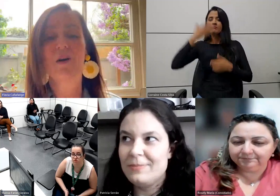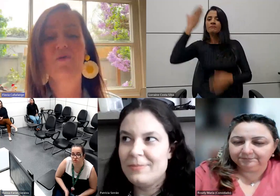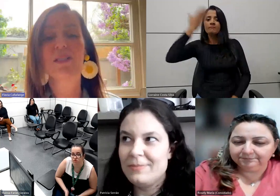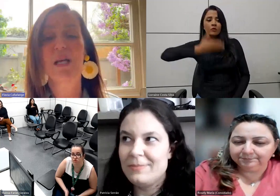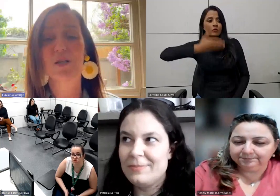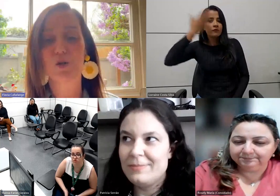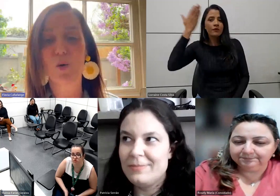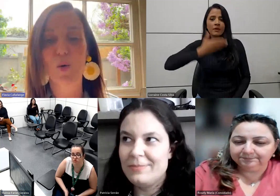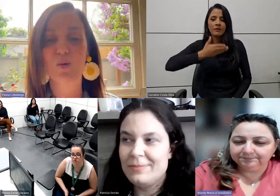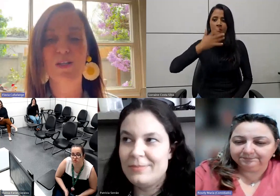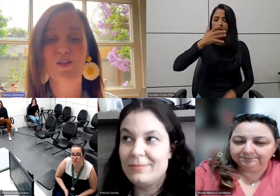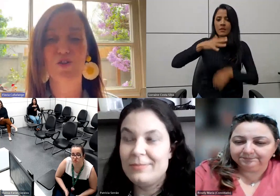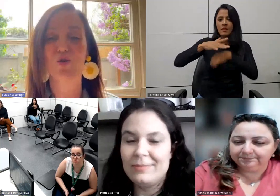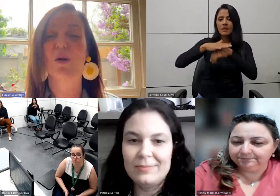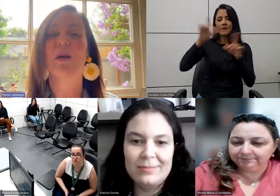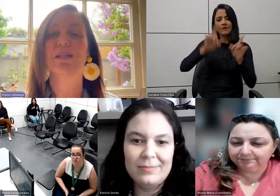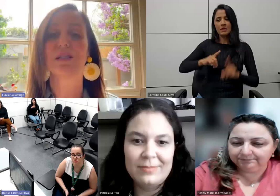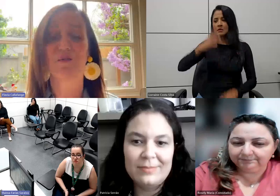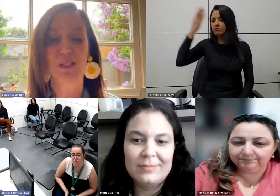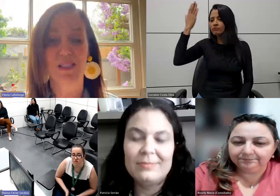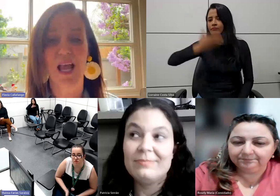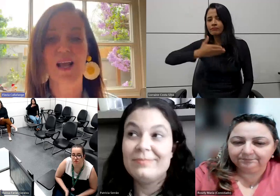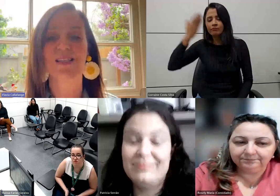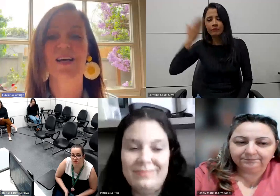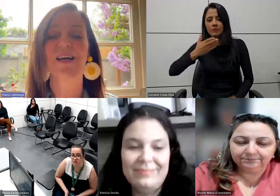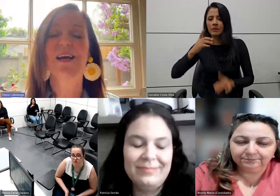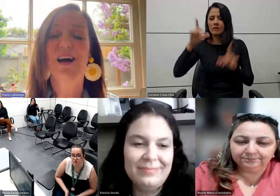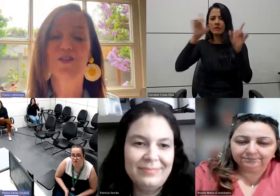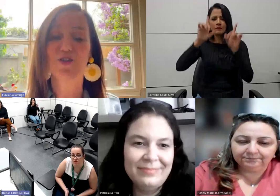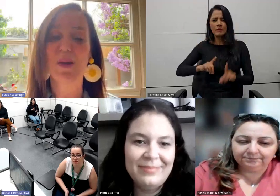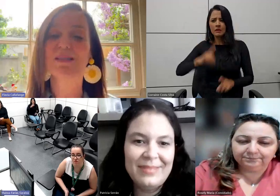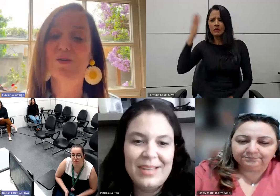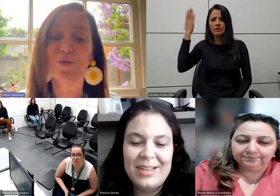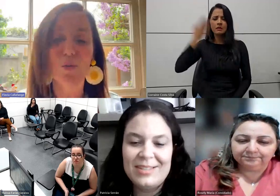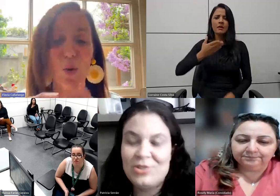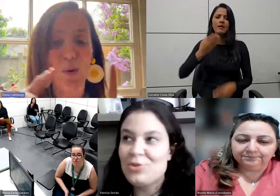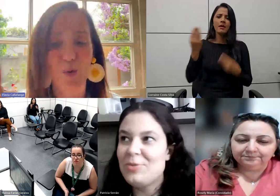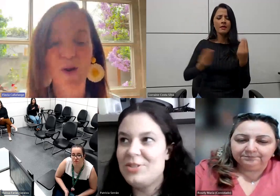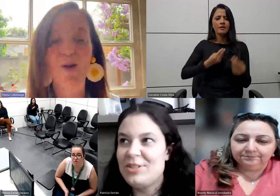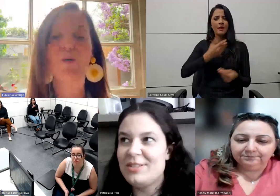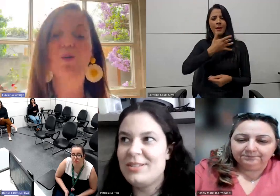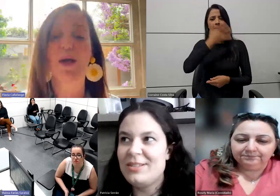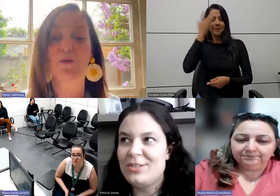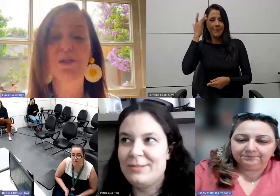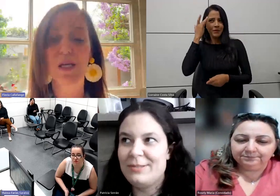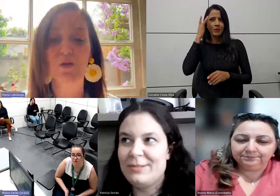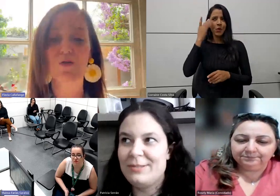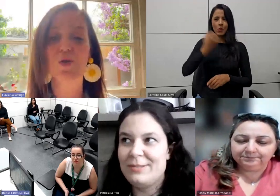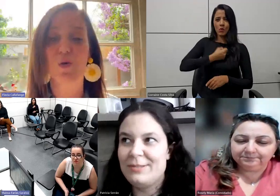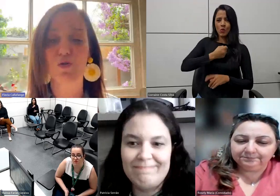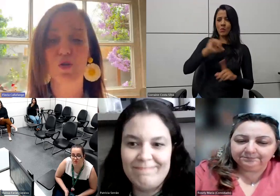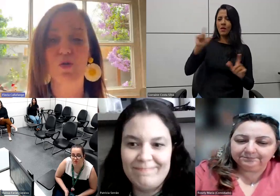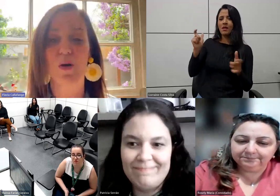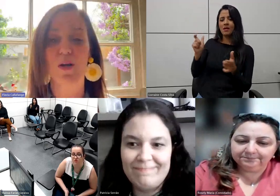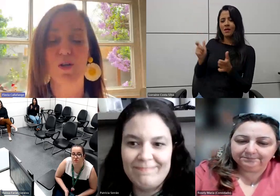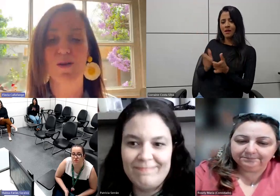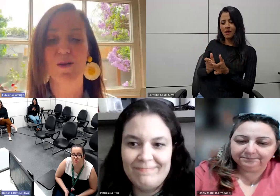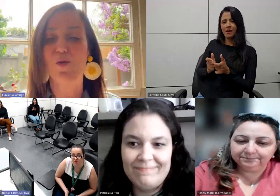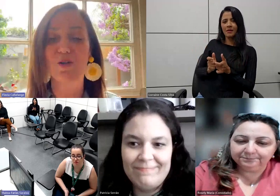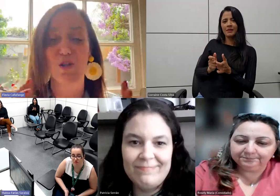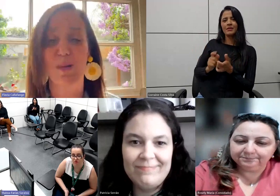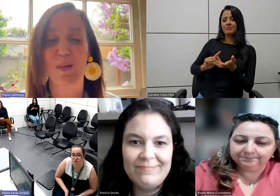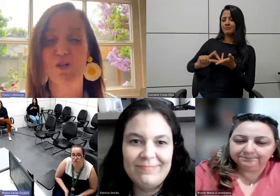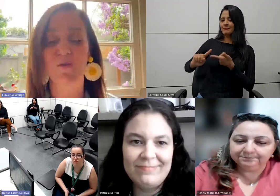Mas, assim, deficiências ocultas, a gente, quando pensa em deficiência, a gente pensa num número muito reduzido de condições.